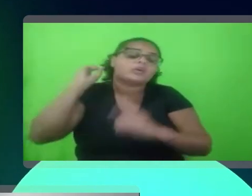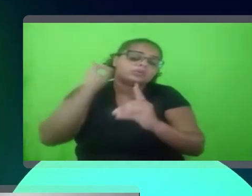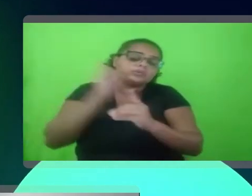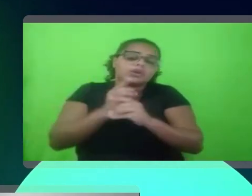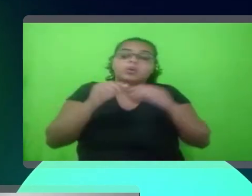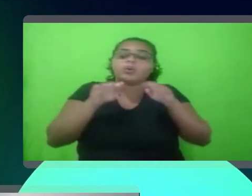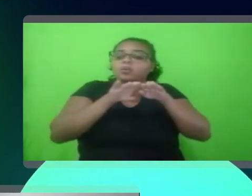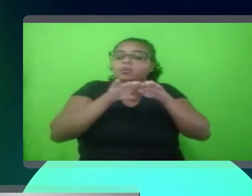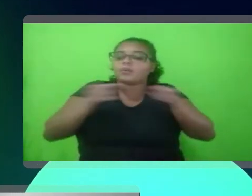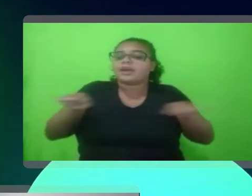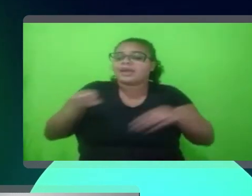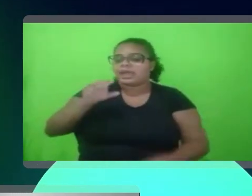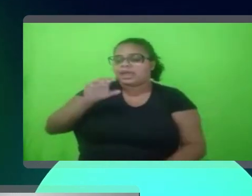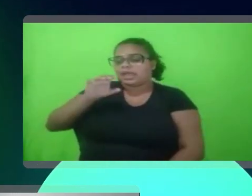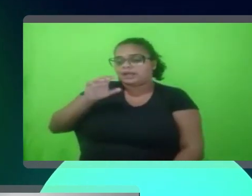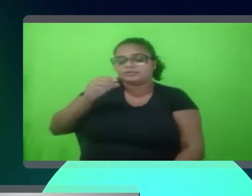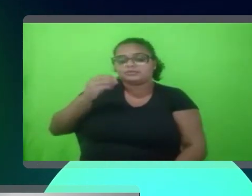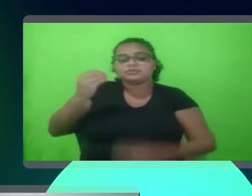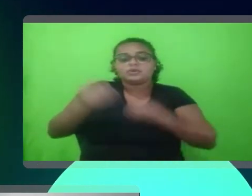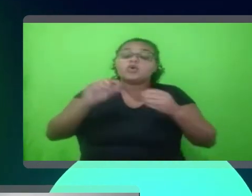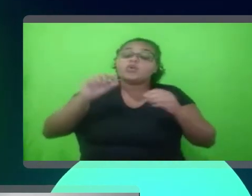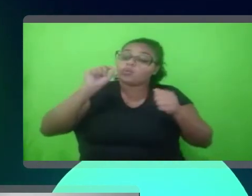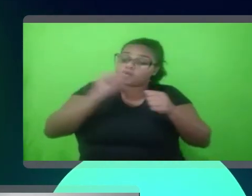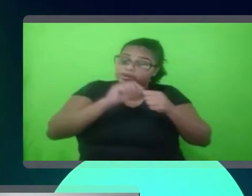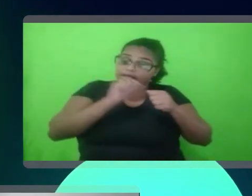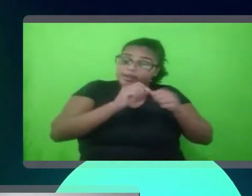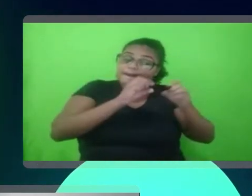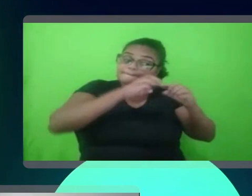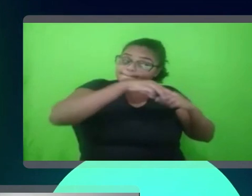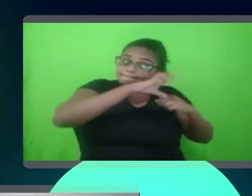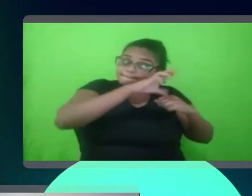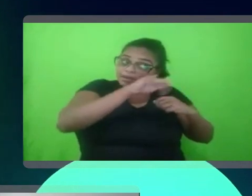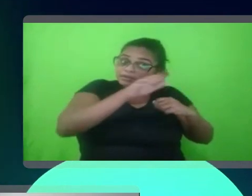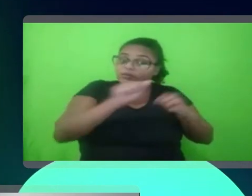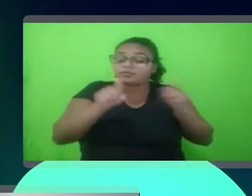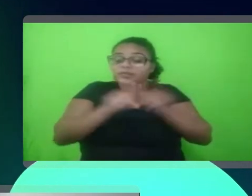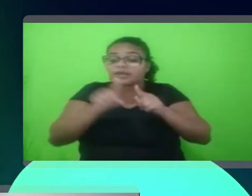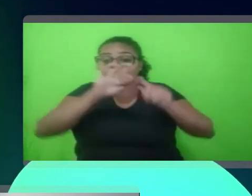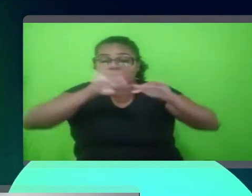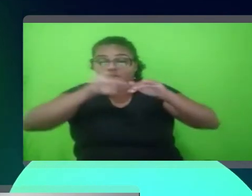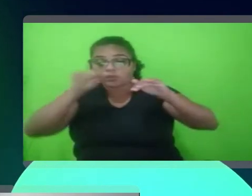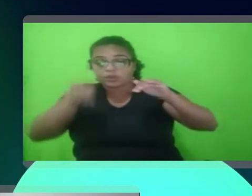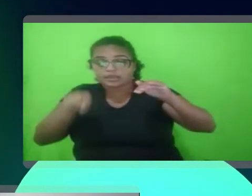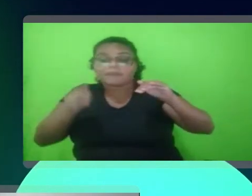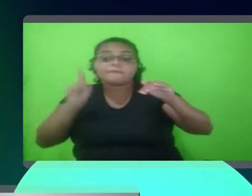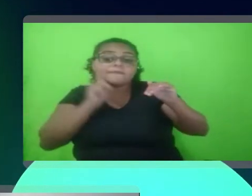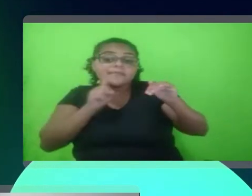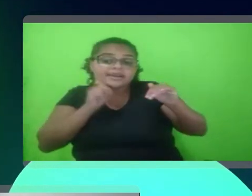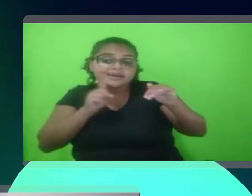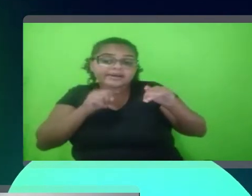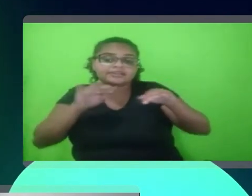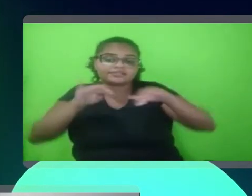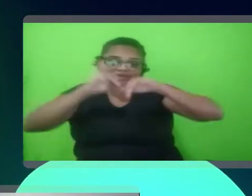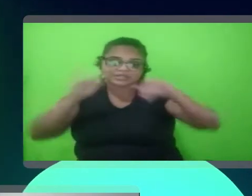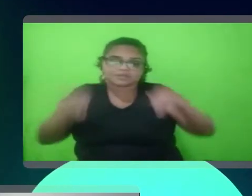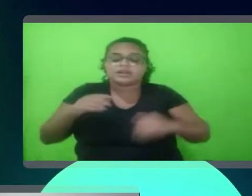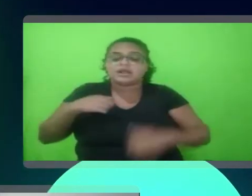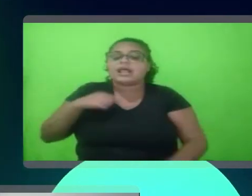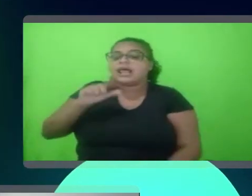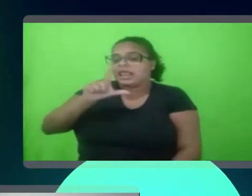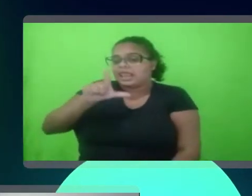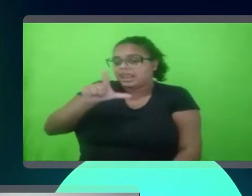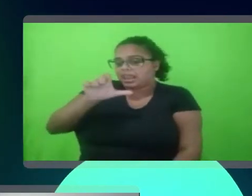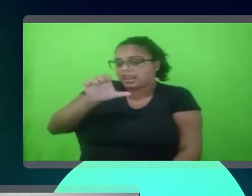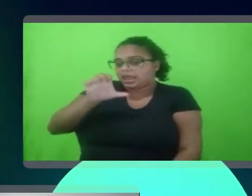encontrar um equilíbrio, né, entre o que é Marketplace e entre o que é Americanas. Uhum. O